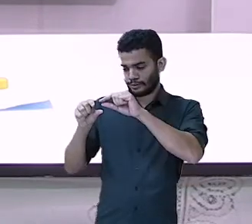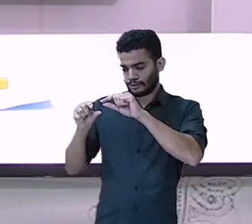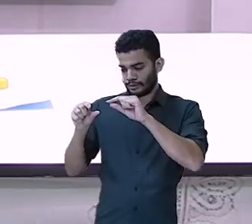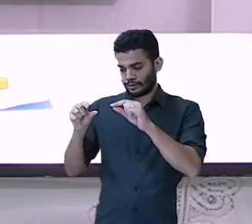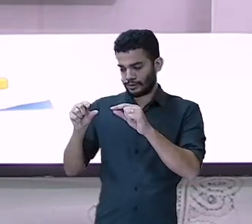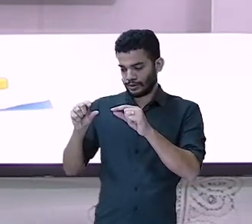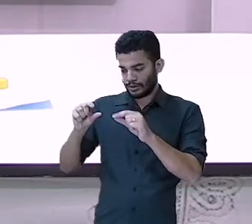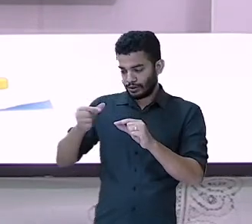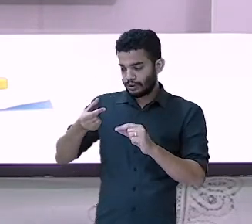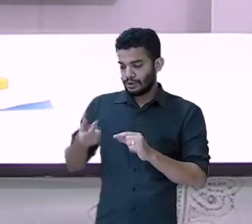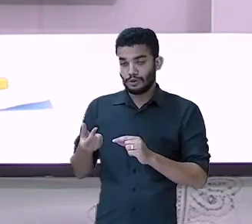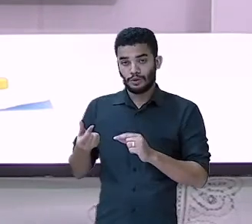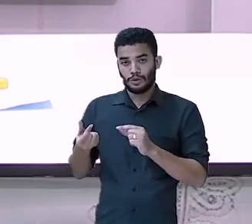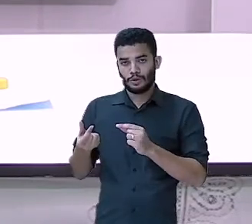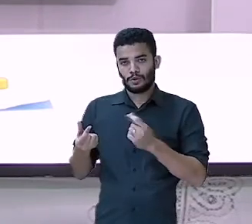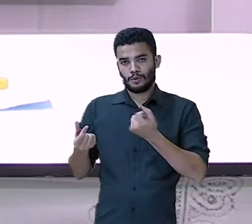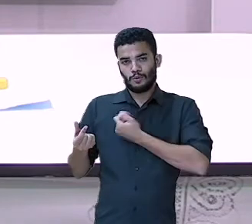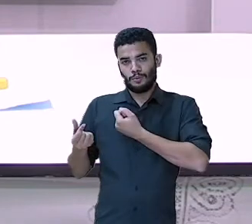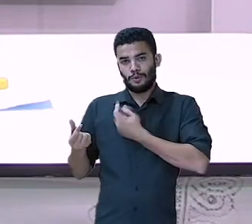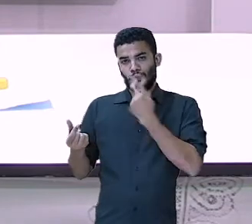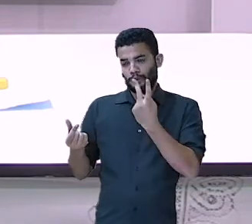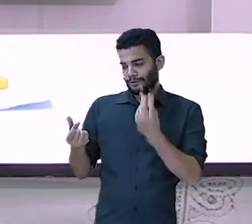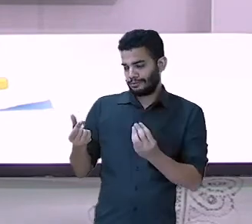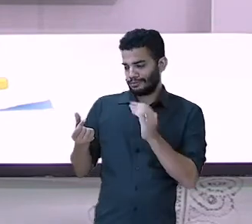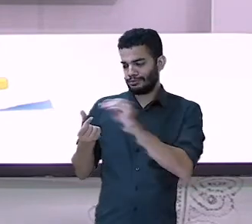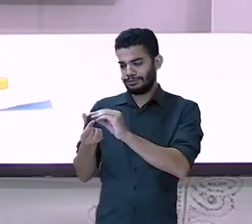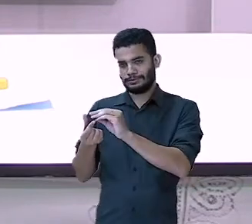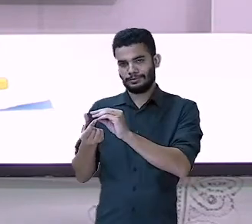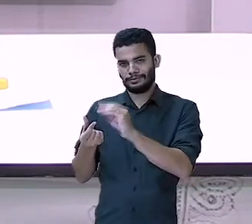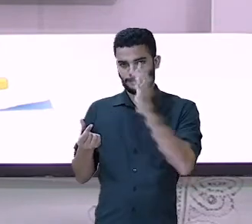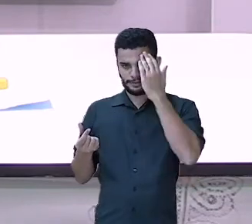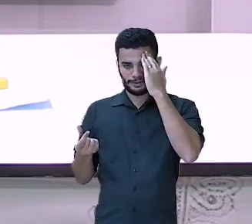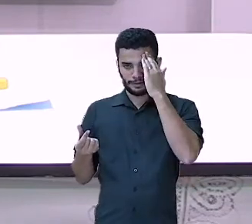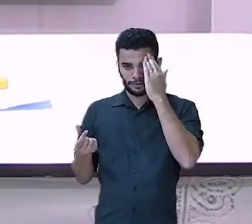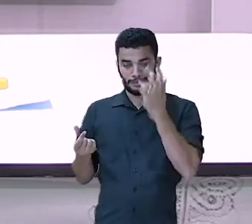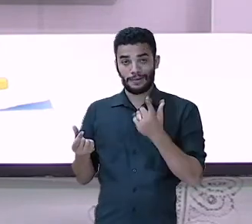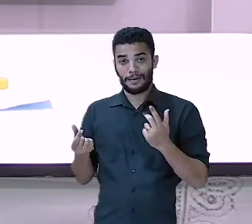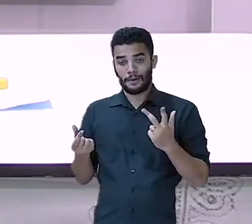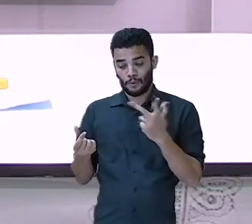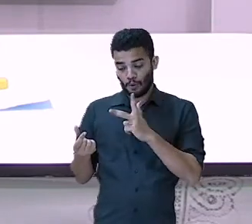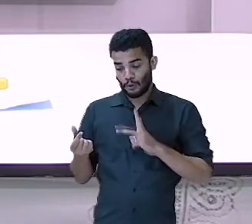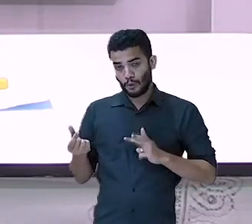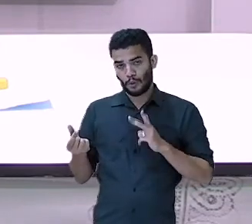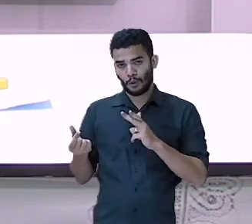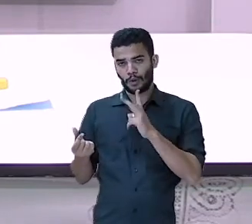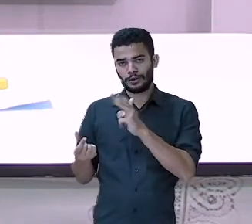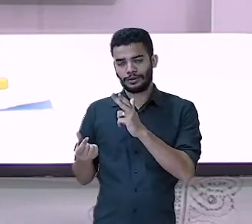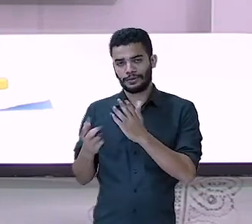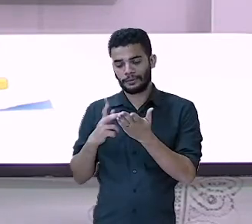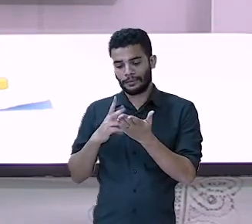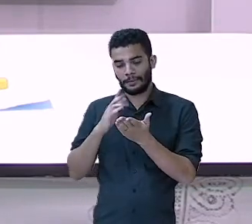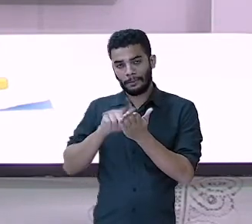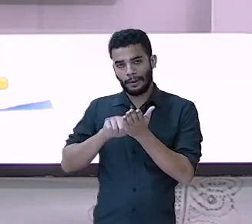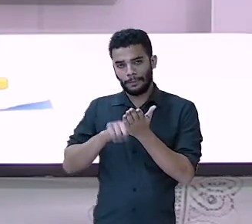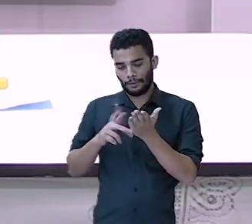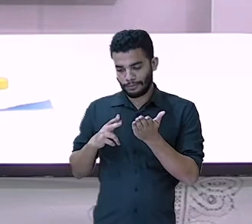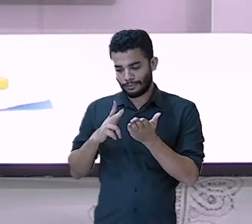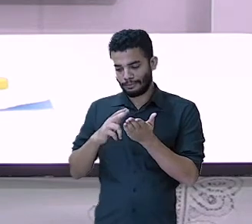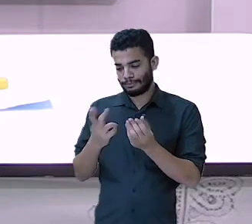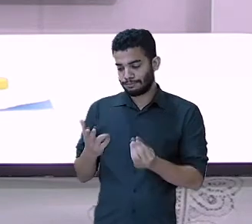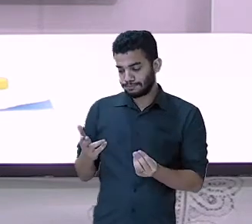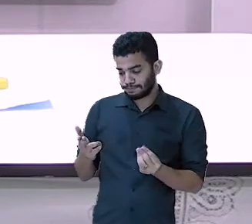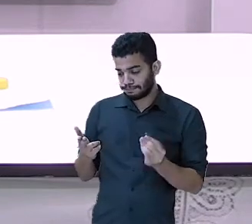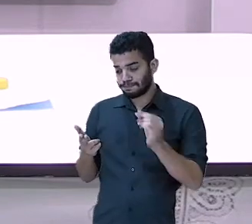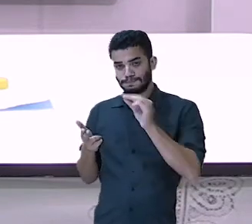Utilizando o papel de caderno ou A4, vou fazer aqui o número 1 e o número 2.